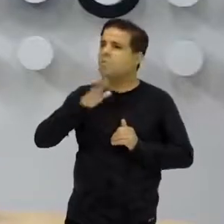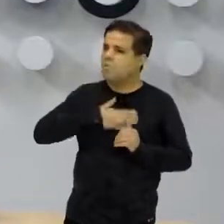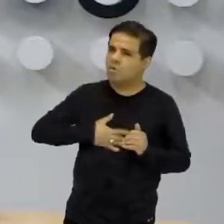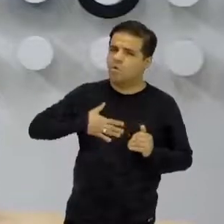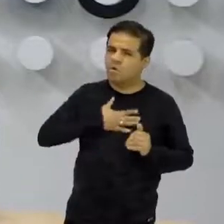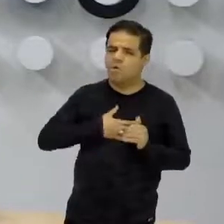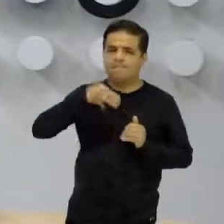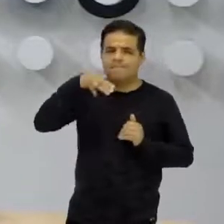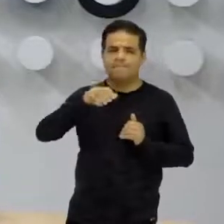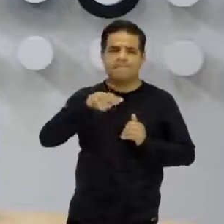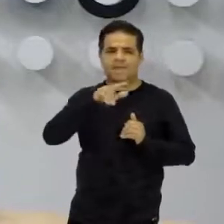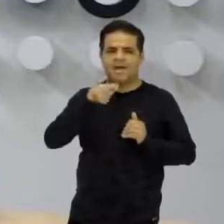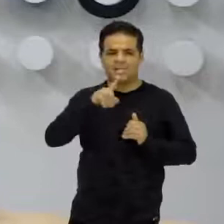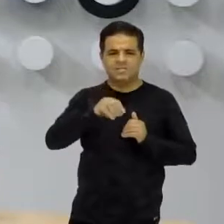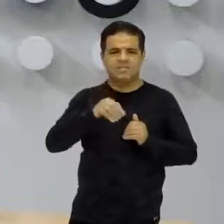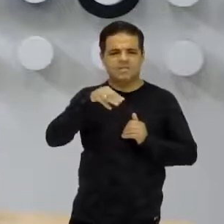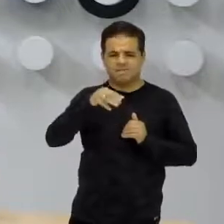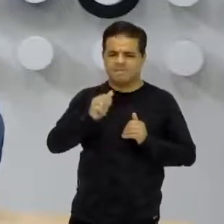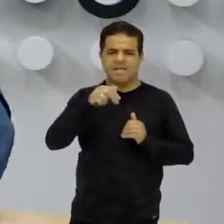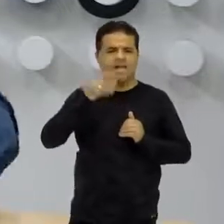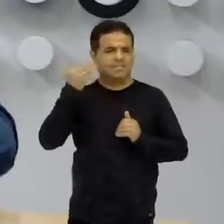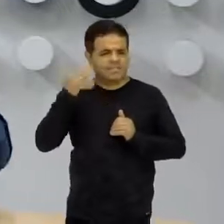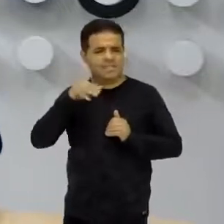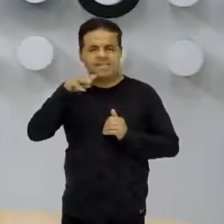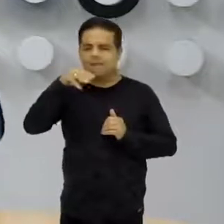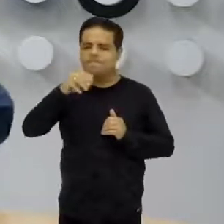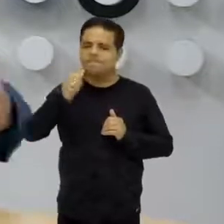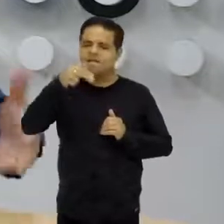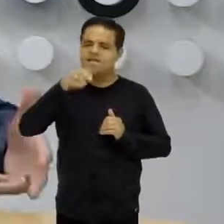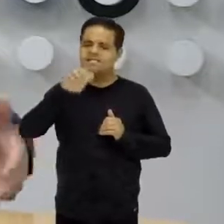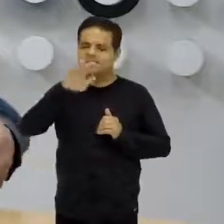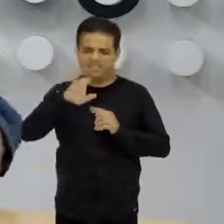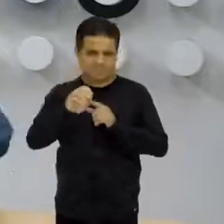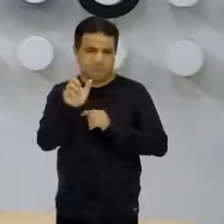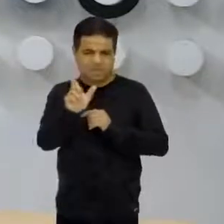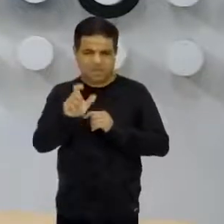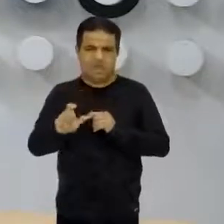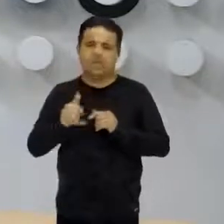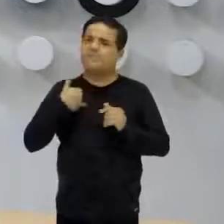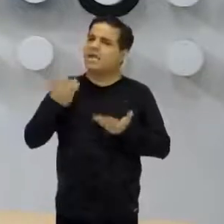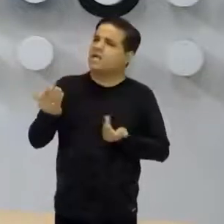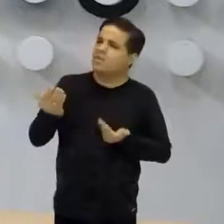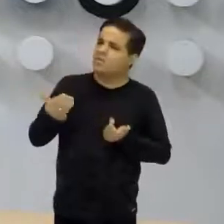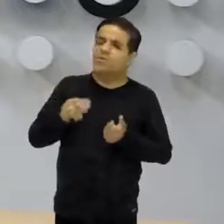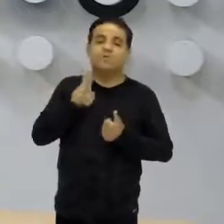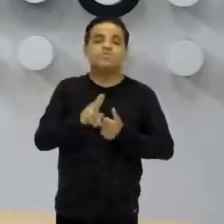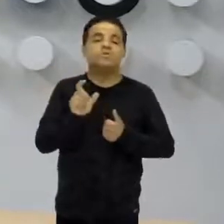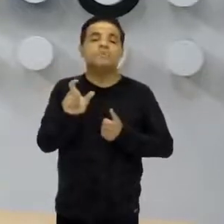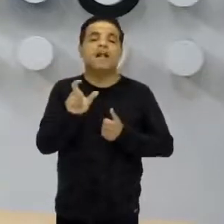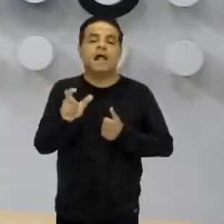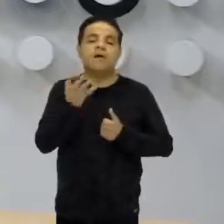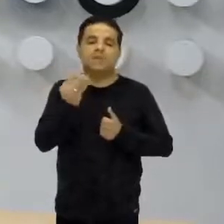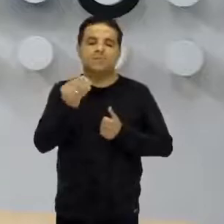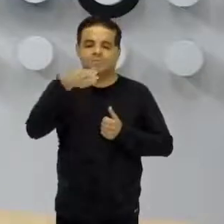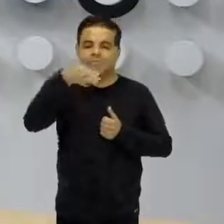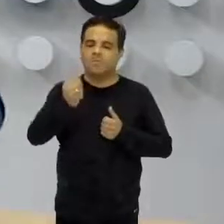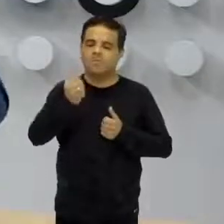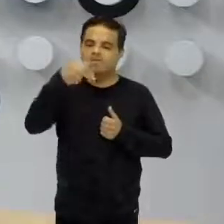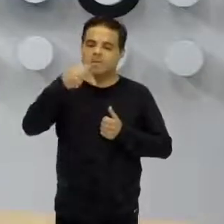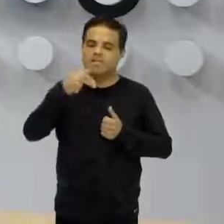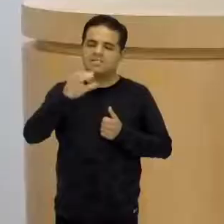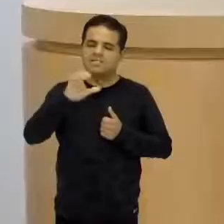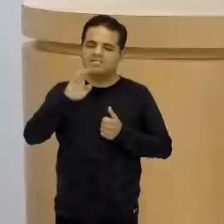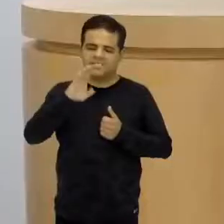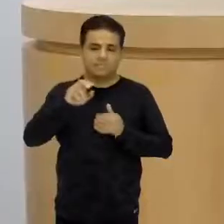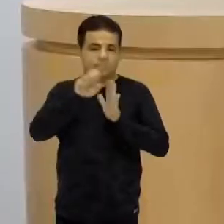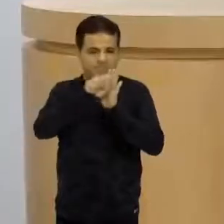Machado de Assis. Ele usa, falava mansebo. Era um mansebo, nos seus 14 anos de idade. Ele gostava muito disso aí, Exatamente. Lá do século XIX, mas é bacana.